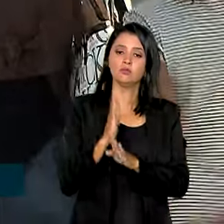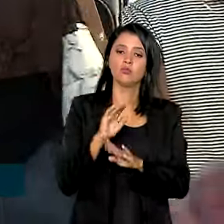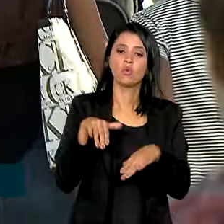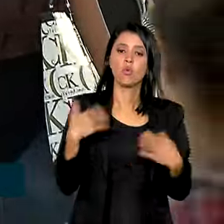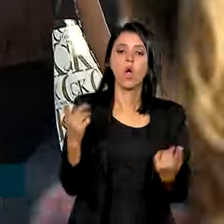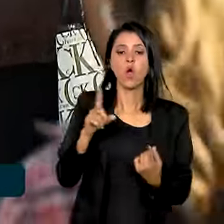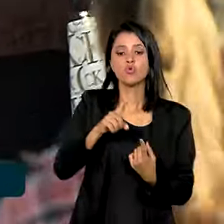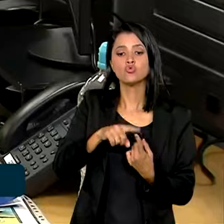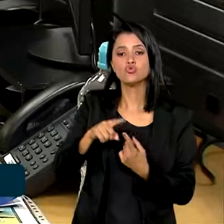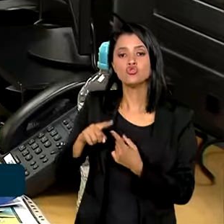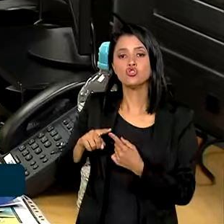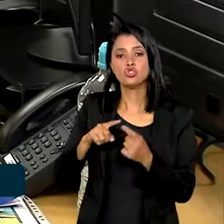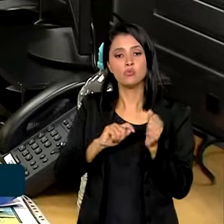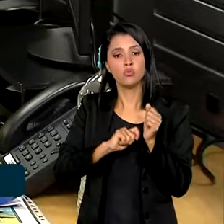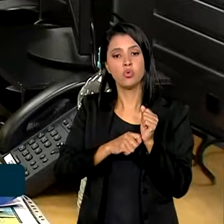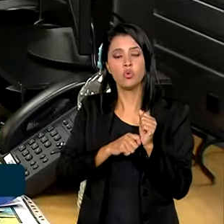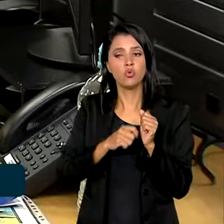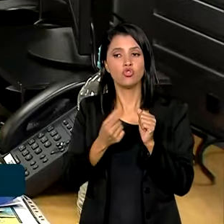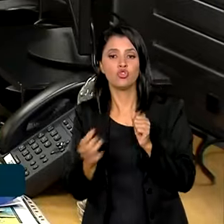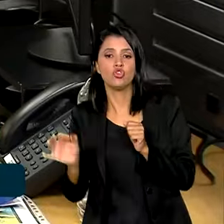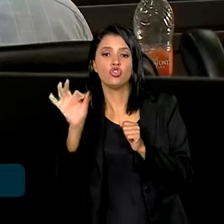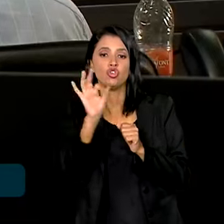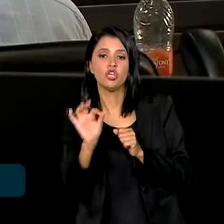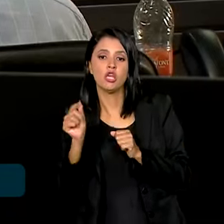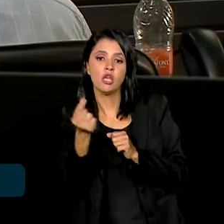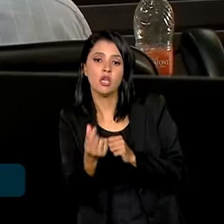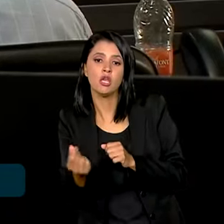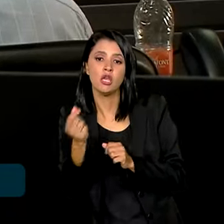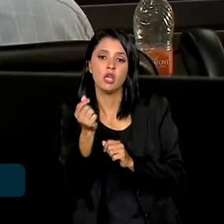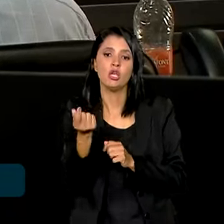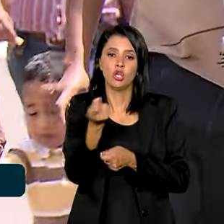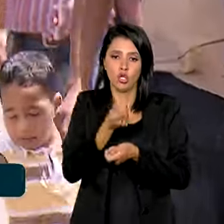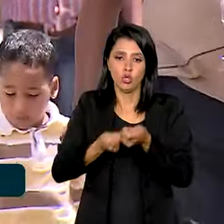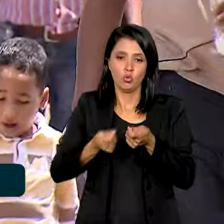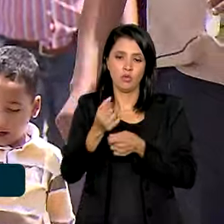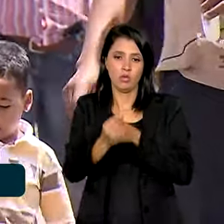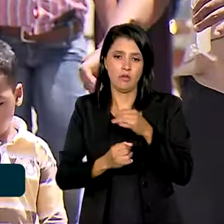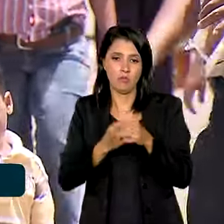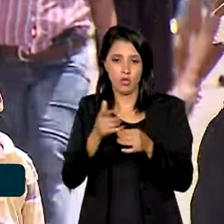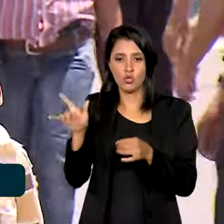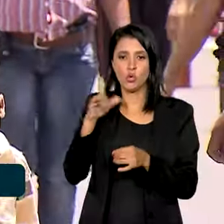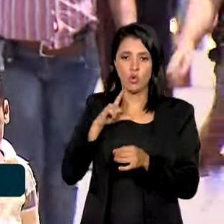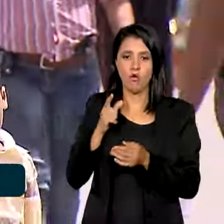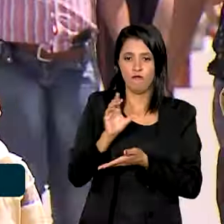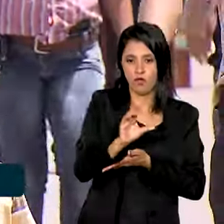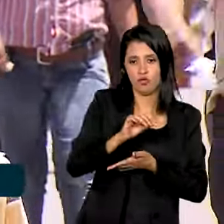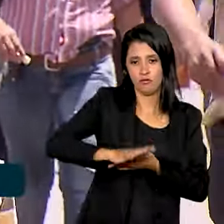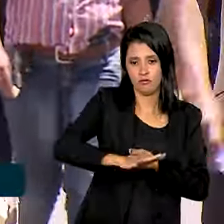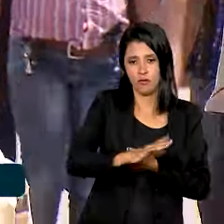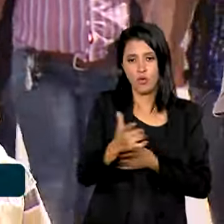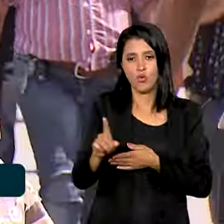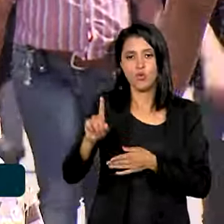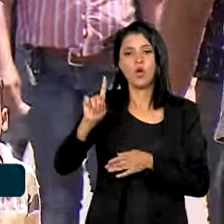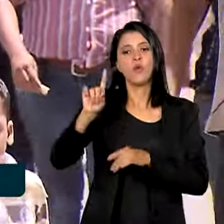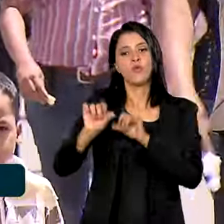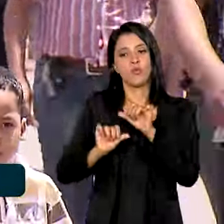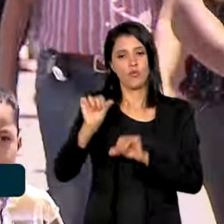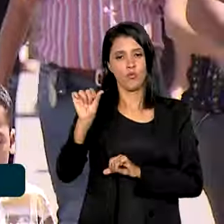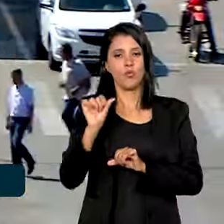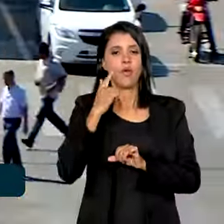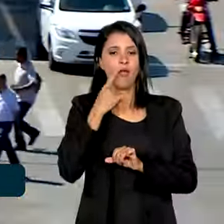de criptoativo para quem tem esse tipo de investimento. Outra mudança é na ficha de